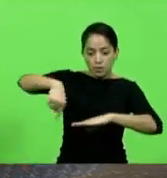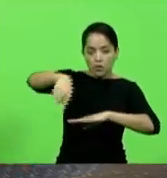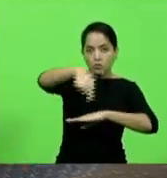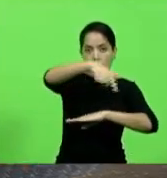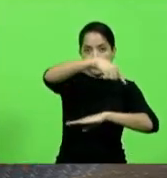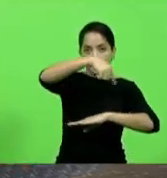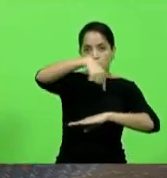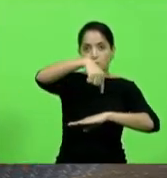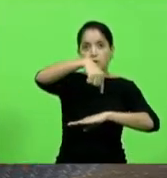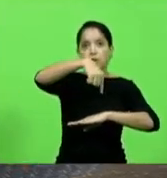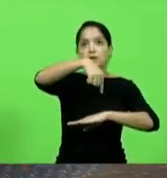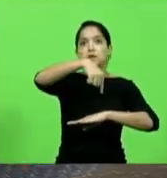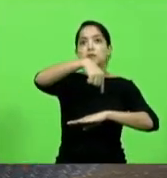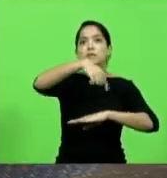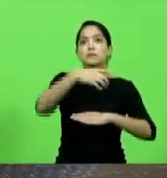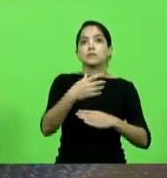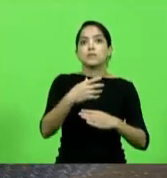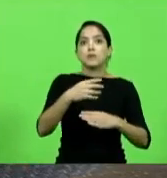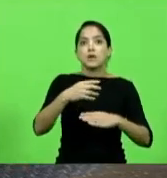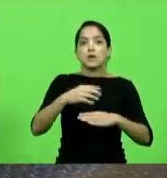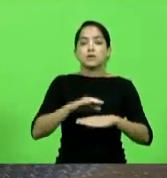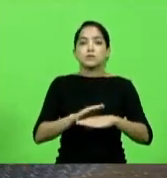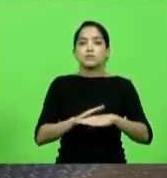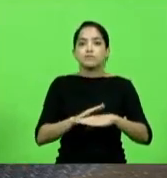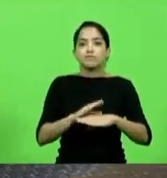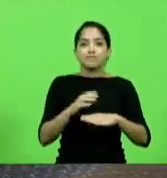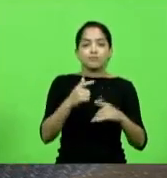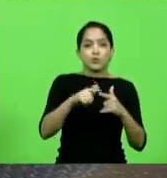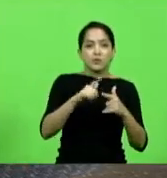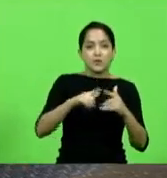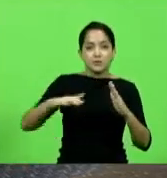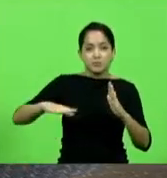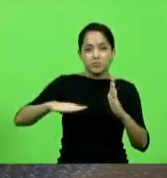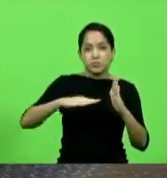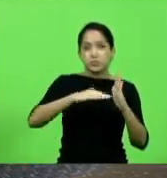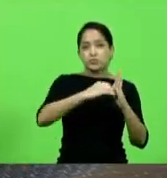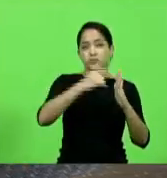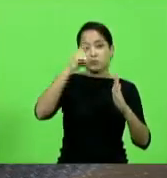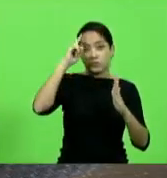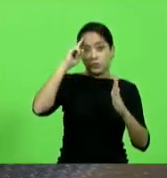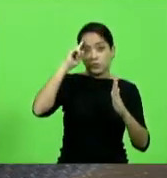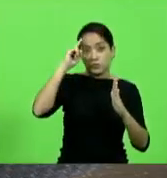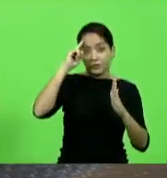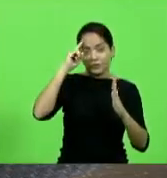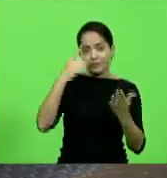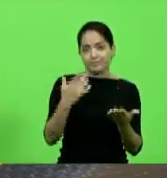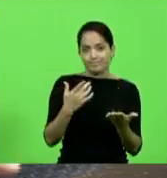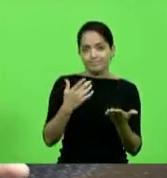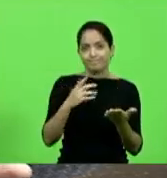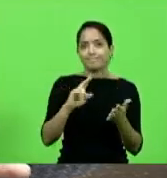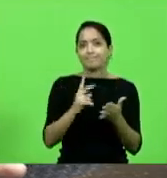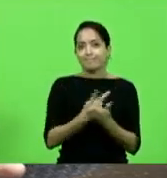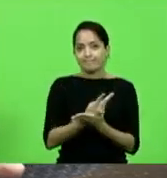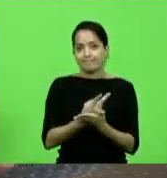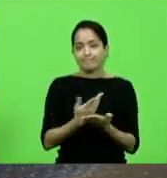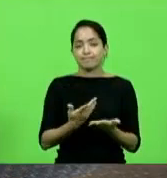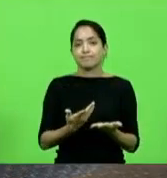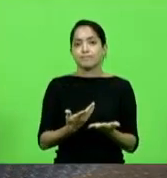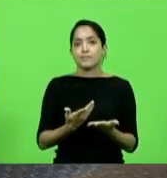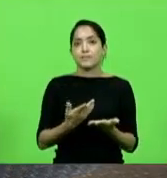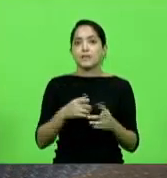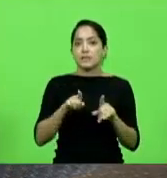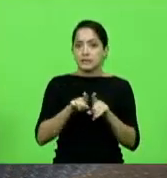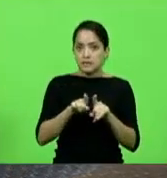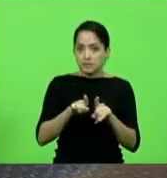do elevado número de acidentes que ocorre naquele local o secretário